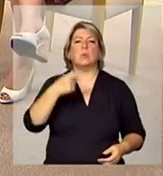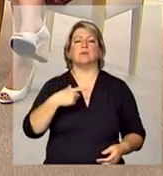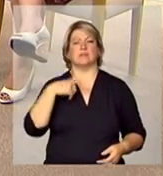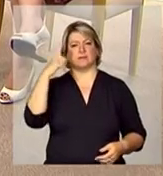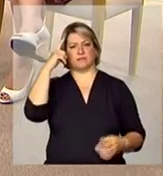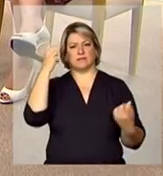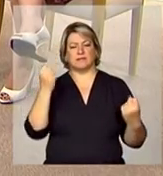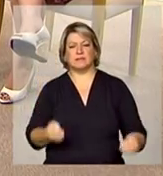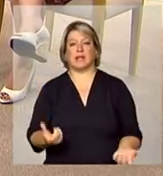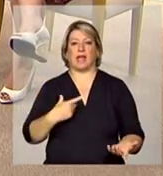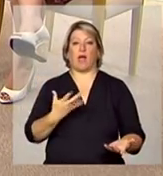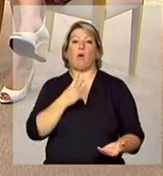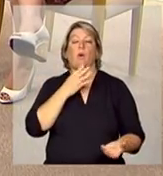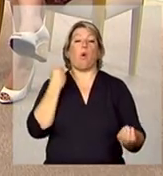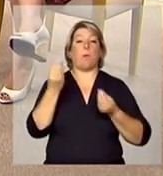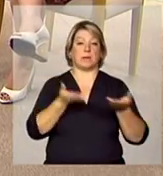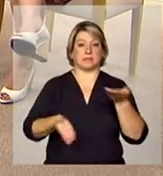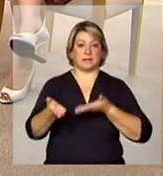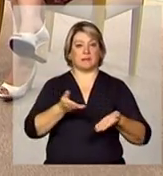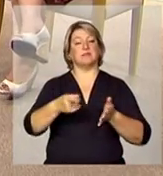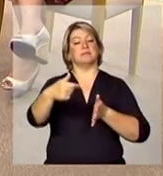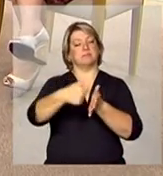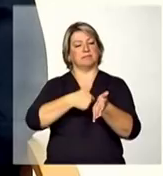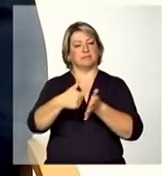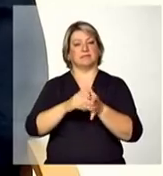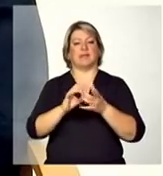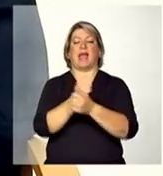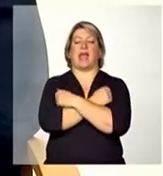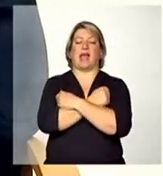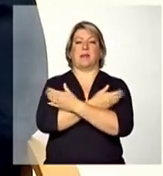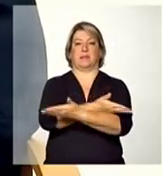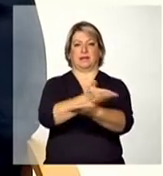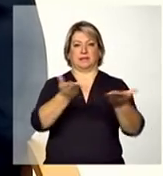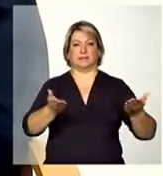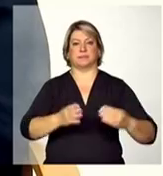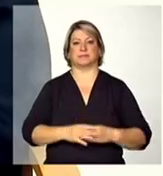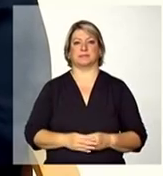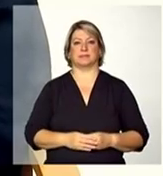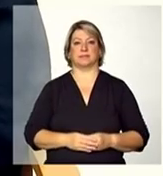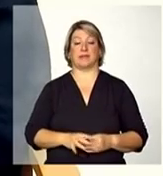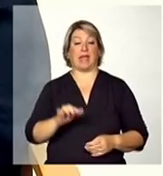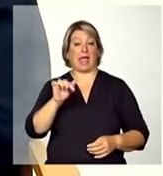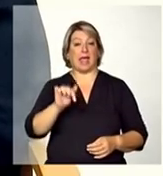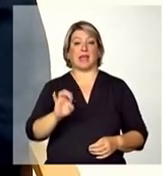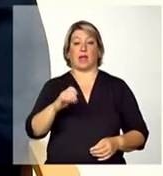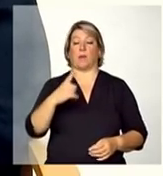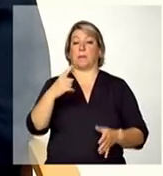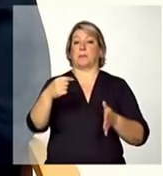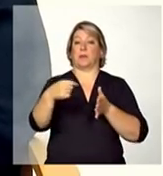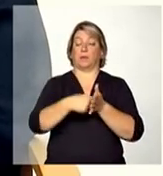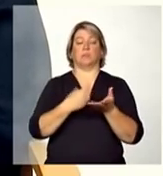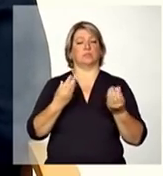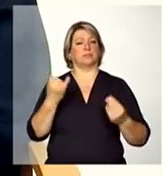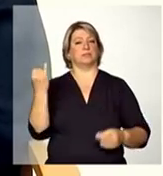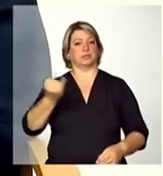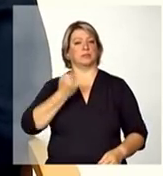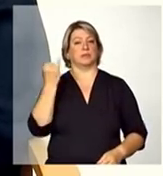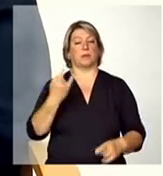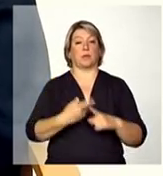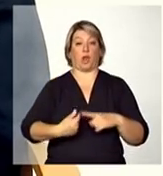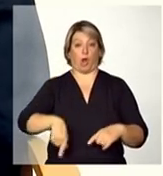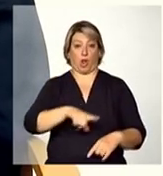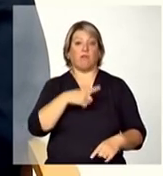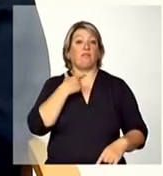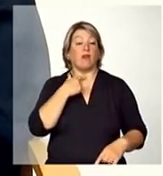também em conhecer o serviço. Um grande abraço também para vocês. Essa é uma pergunta muito importante, porque o nosso interesse é